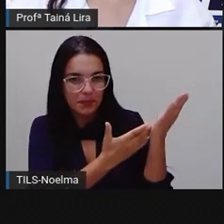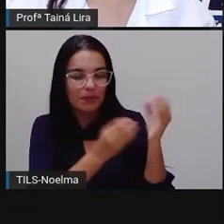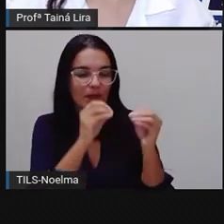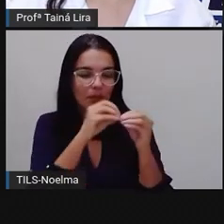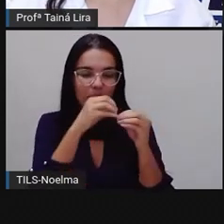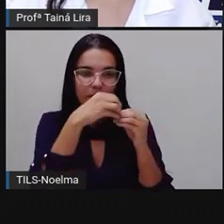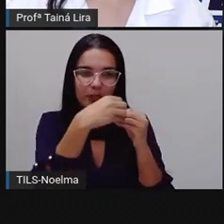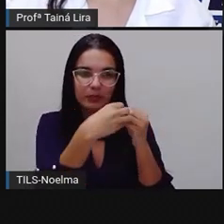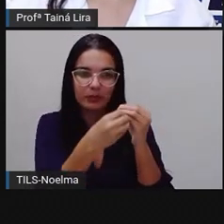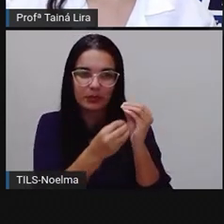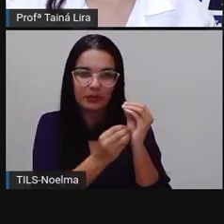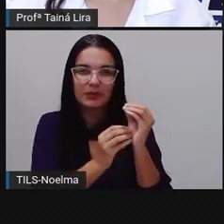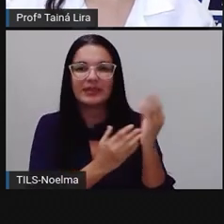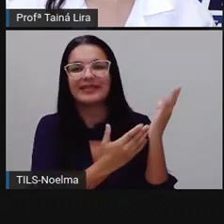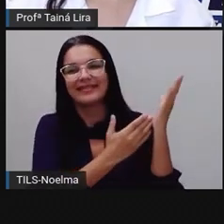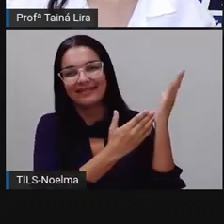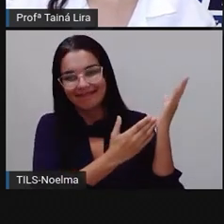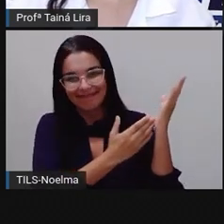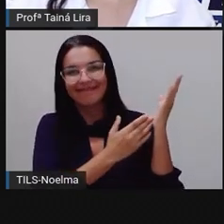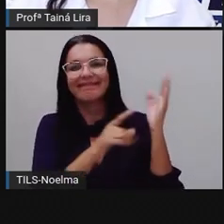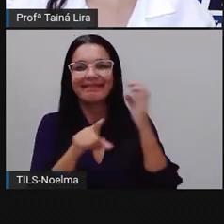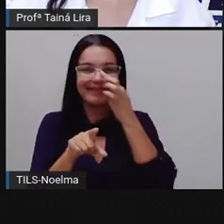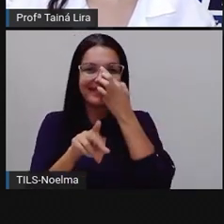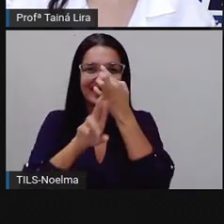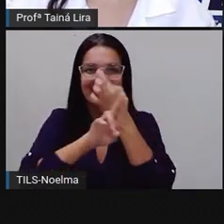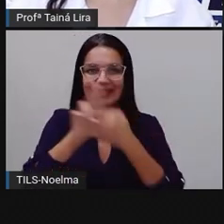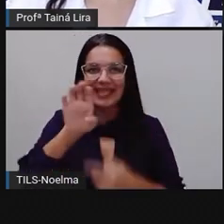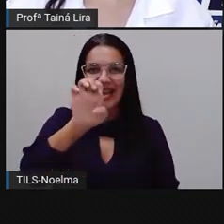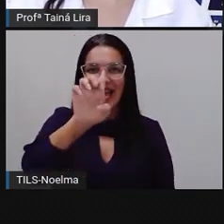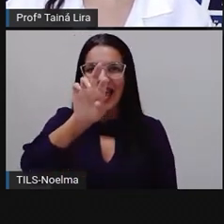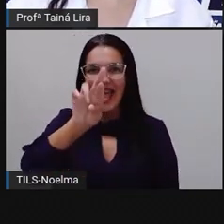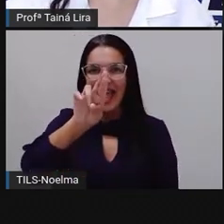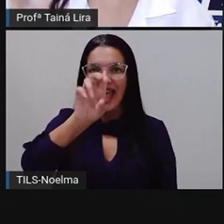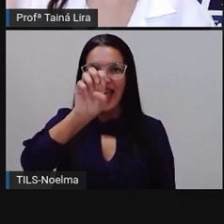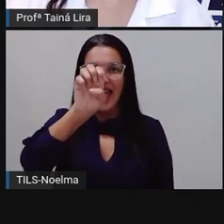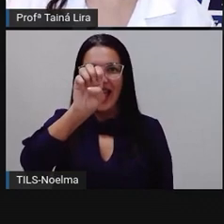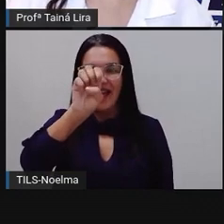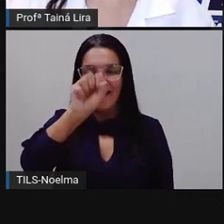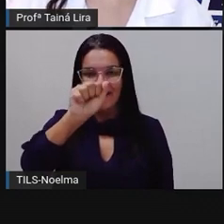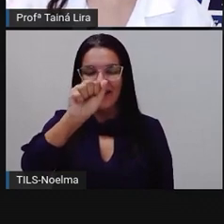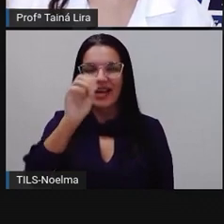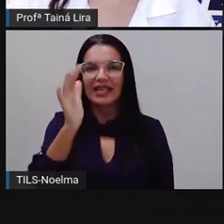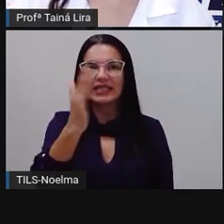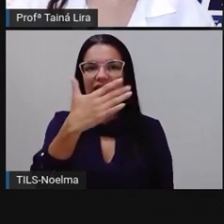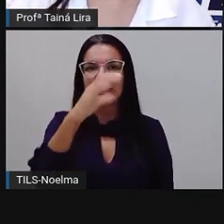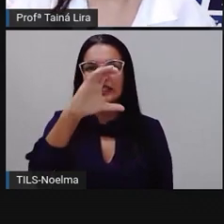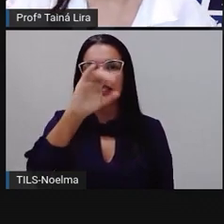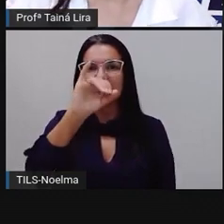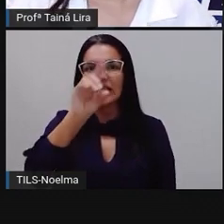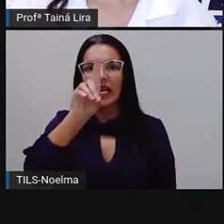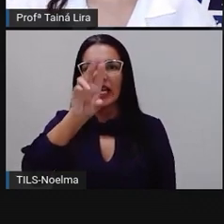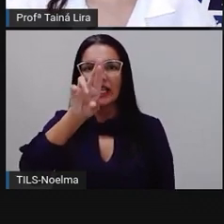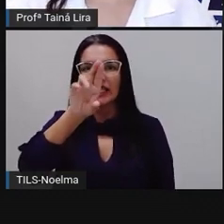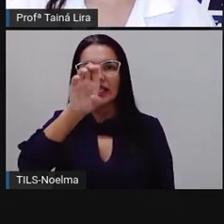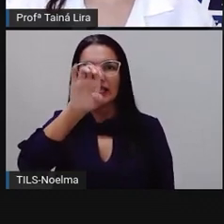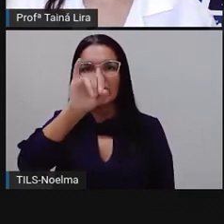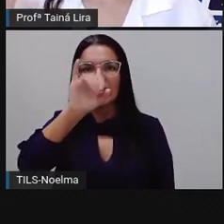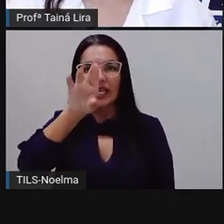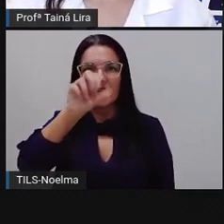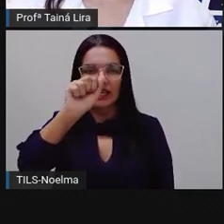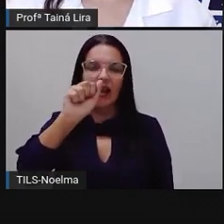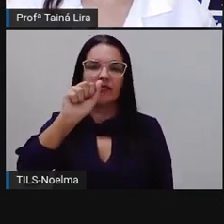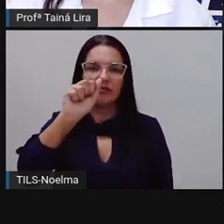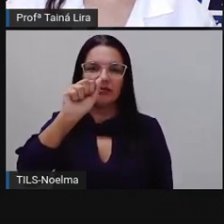Certo? Olha lá, a erva-cidreira também é chamada em alguns lugares aí como melissa, né? Então,